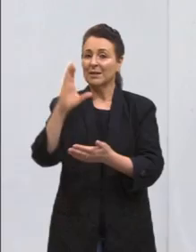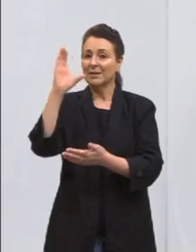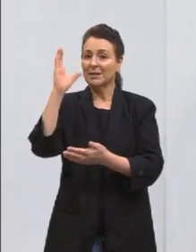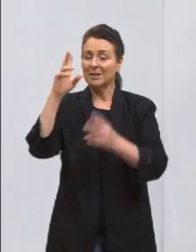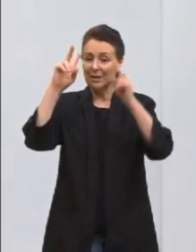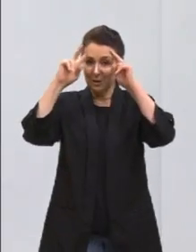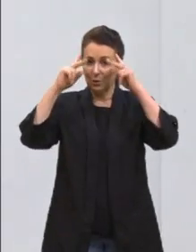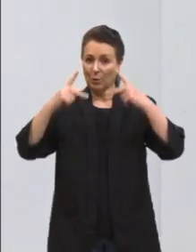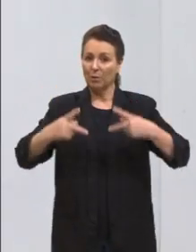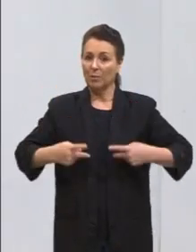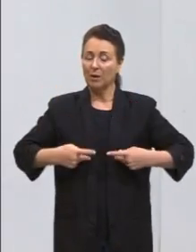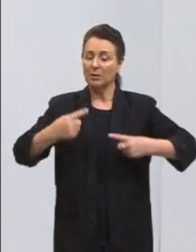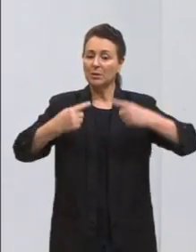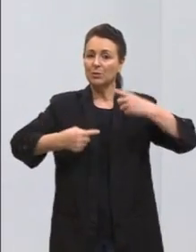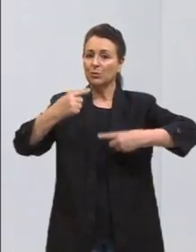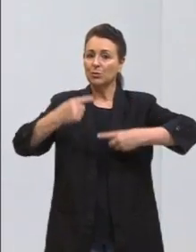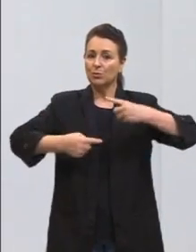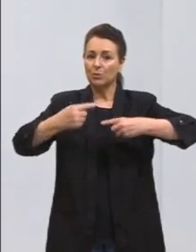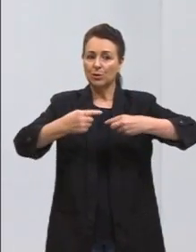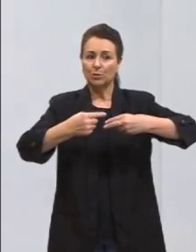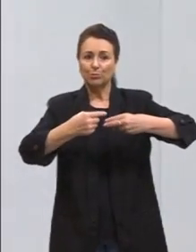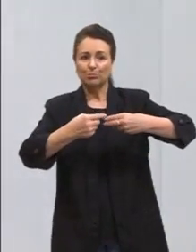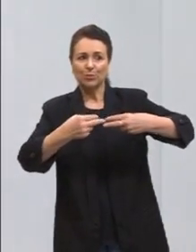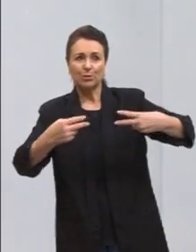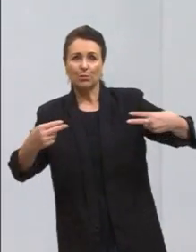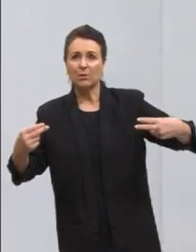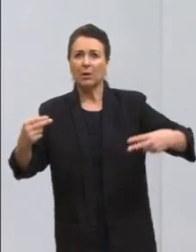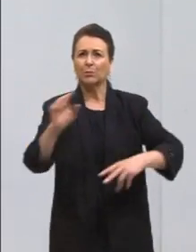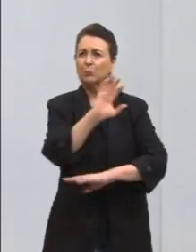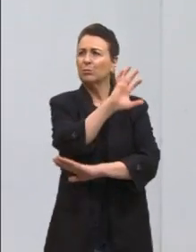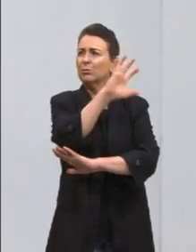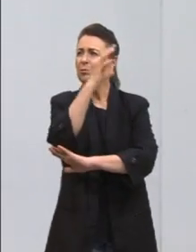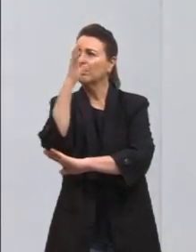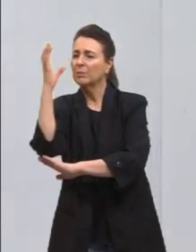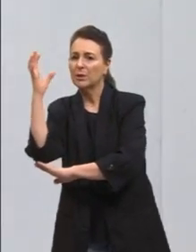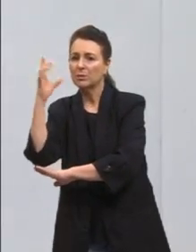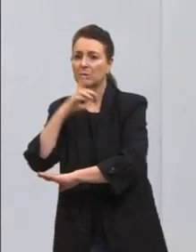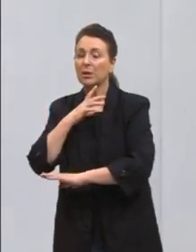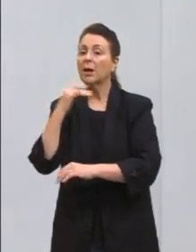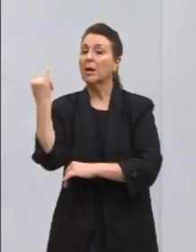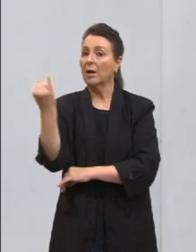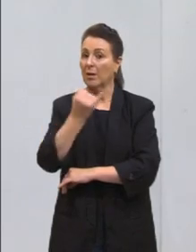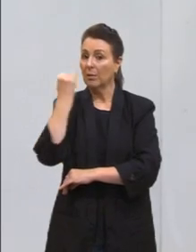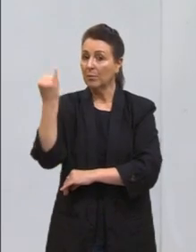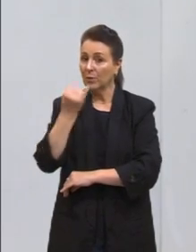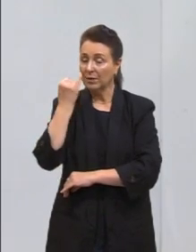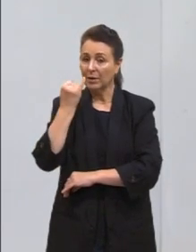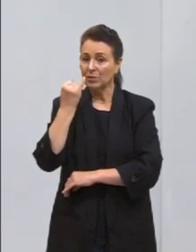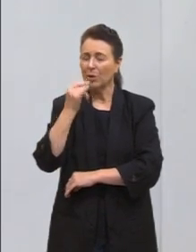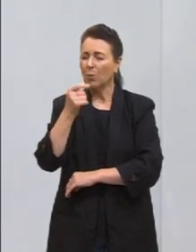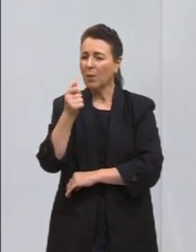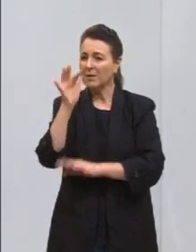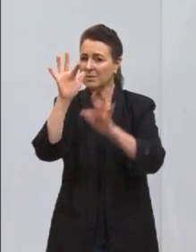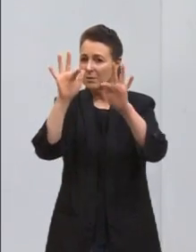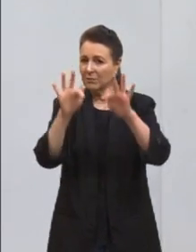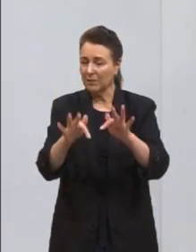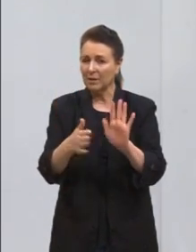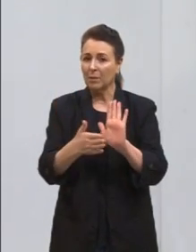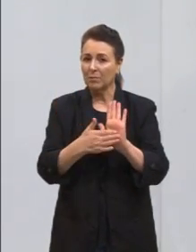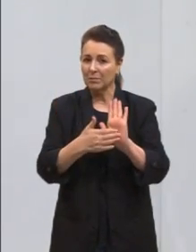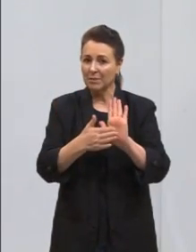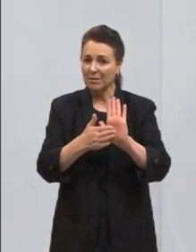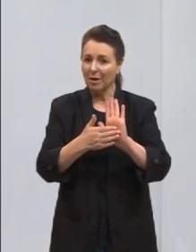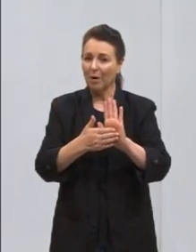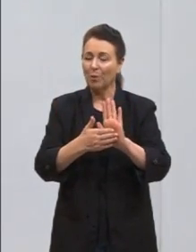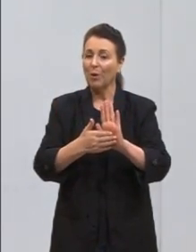humanas, estamos discutindo essas questões ambientais importantes e na preparação, nessa reta final da preparação do